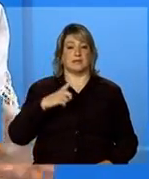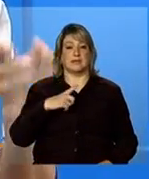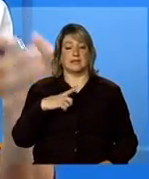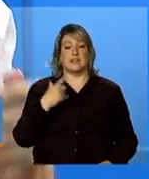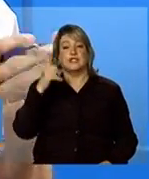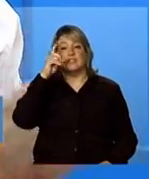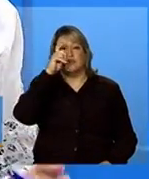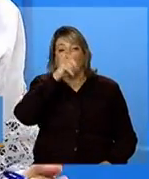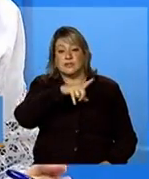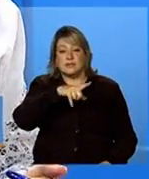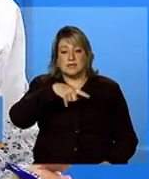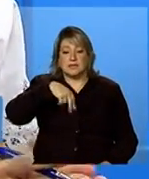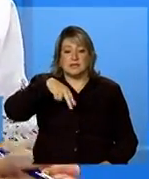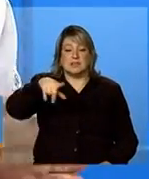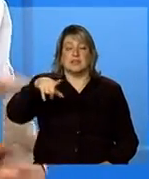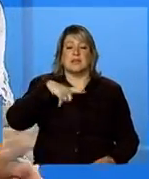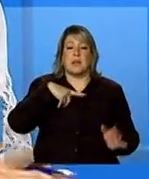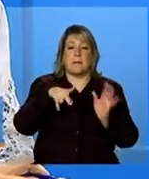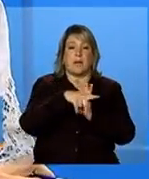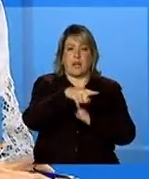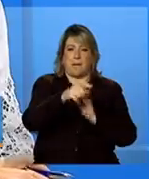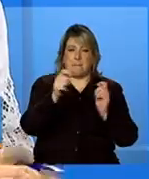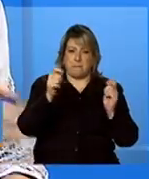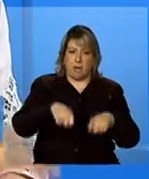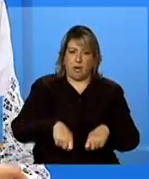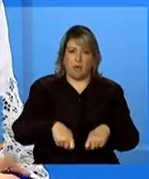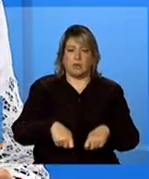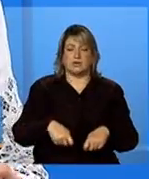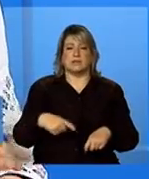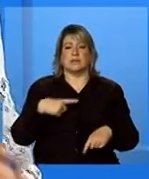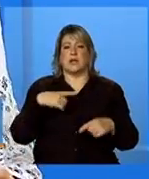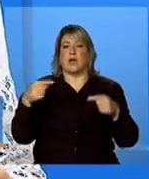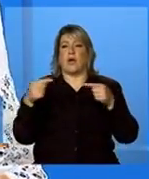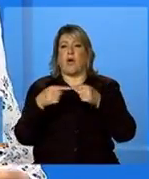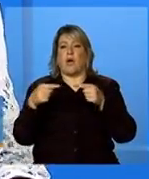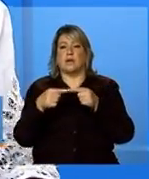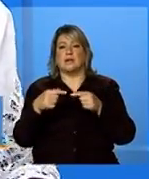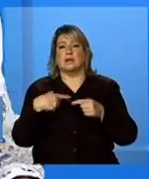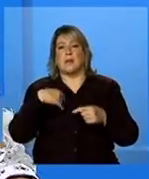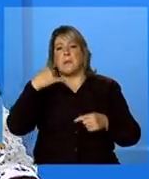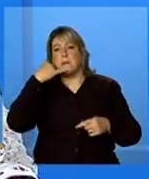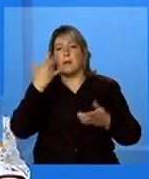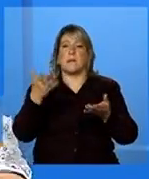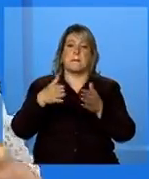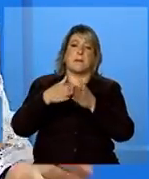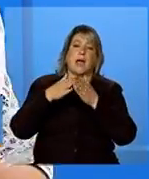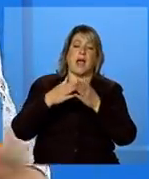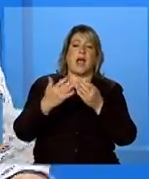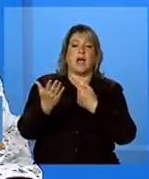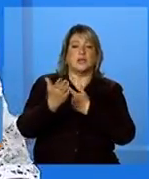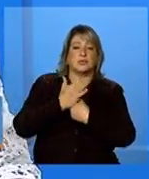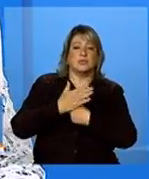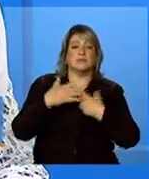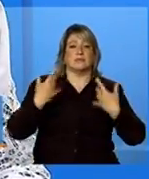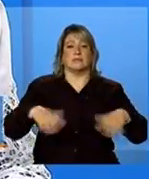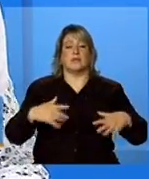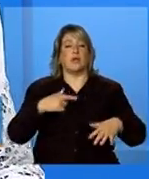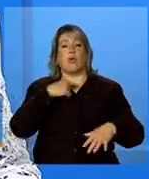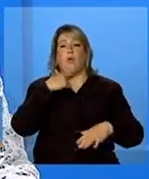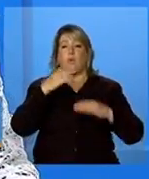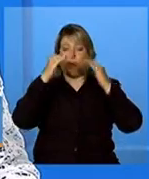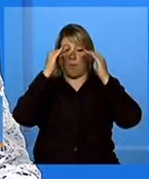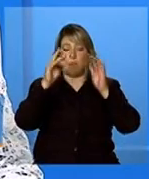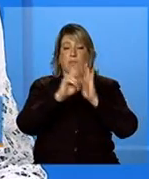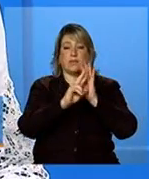dificuldades que são só delas ela pode entrar em contato com o ministério e falar olha preciso de ajuda não estou conseguindo cumprir isso como é que eu posso fazer isso